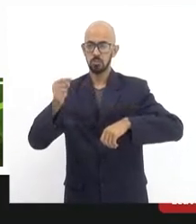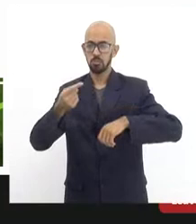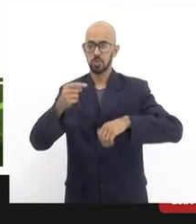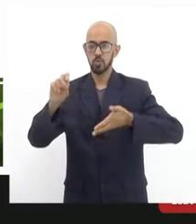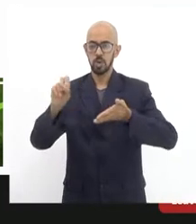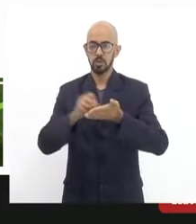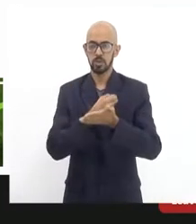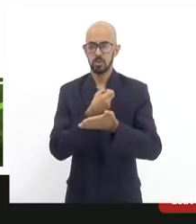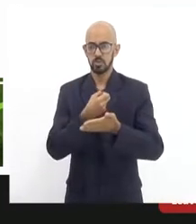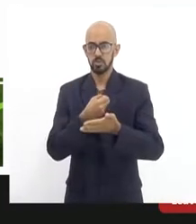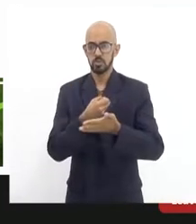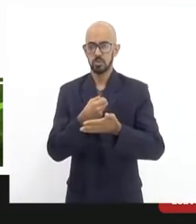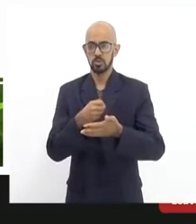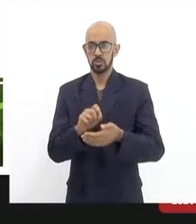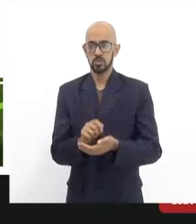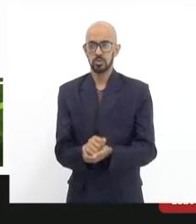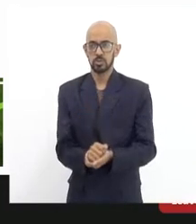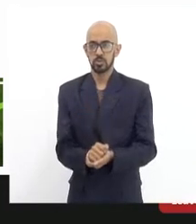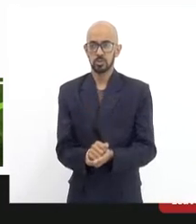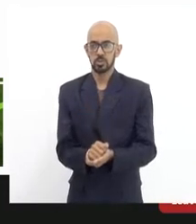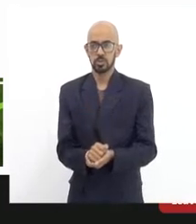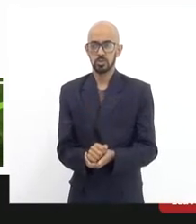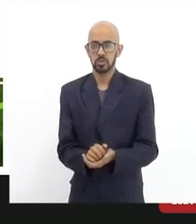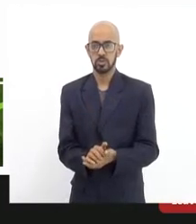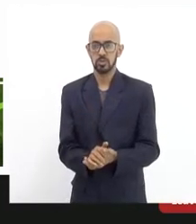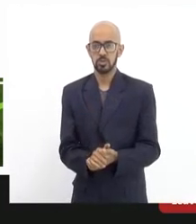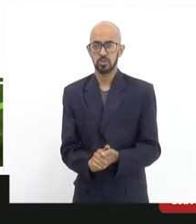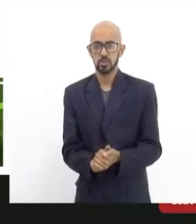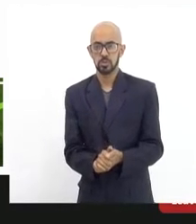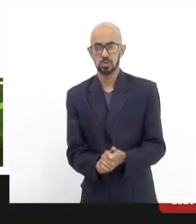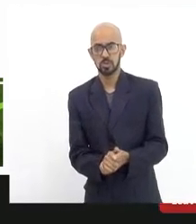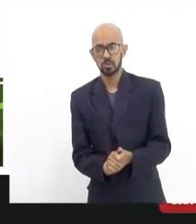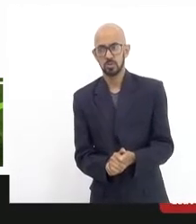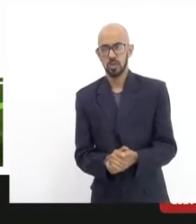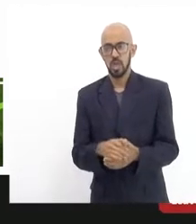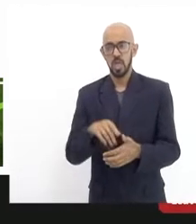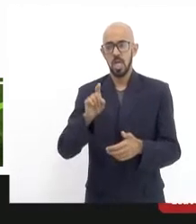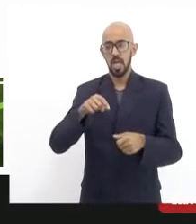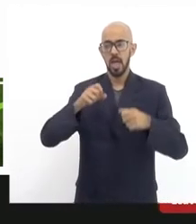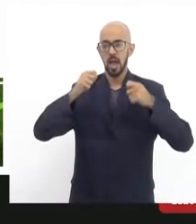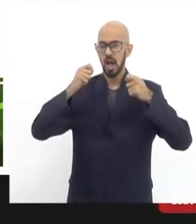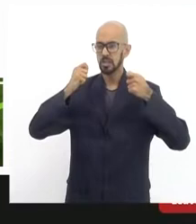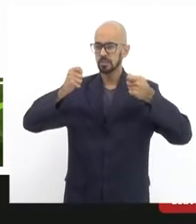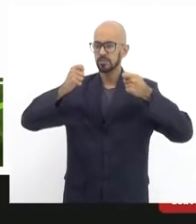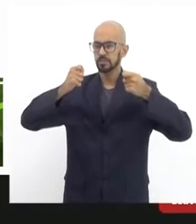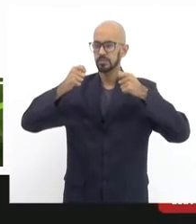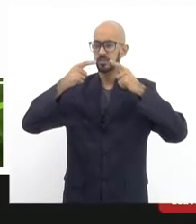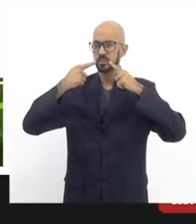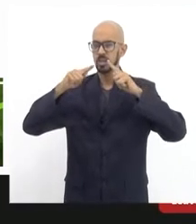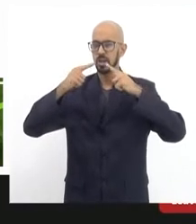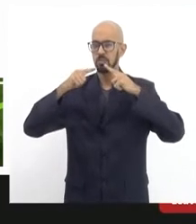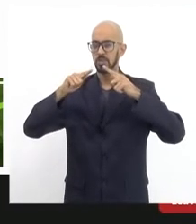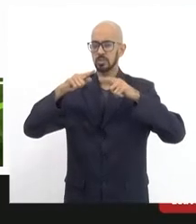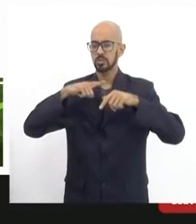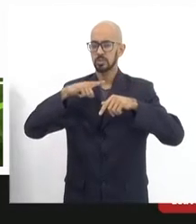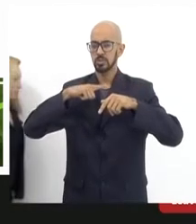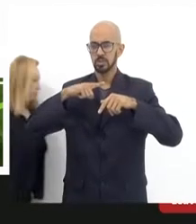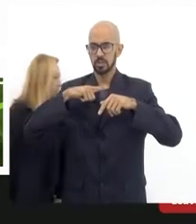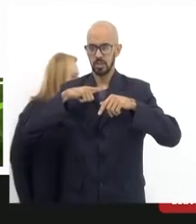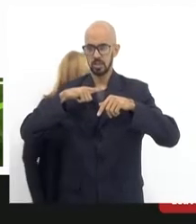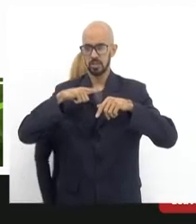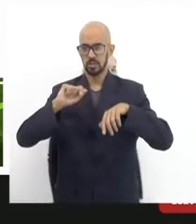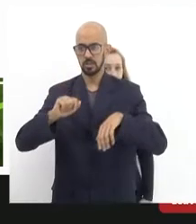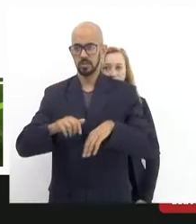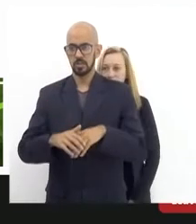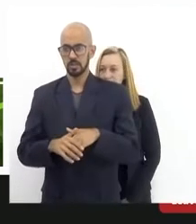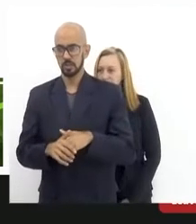14 mil assinaturas. exatamente as reivindicações que constam desse manifesto são as